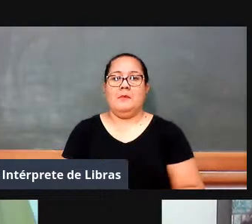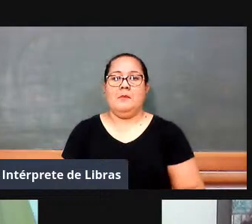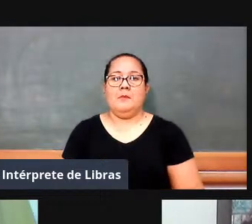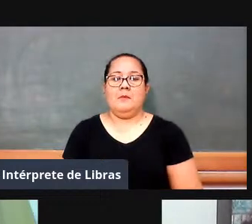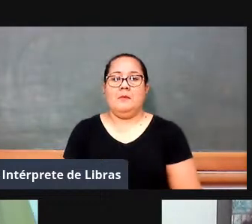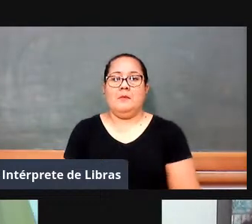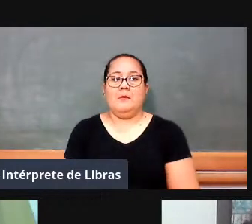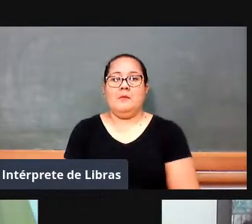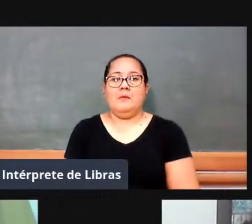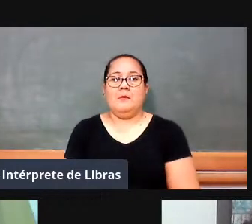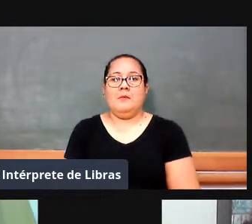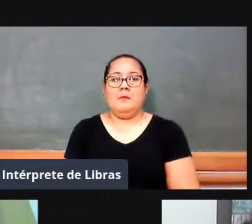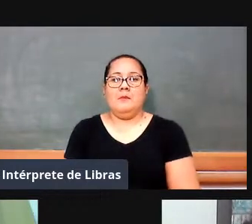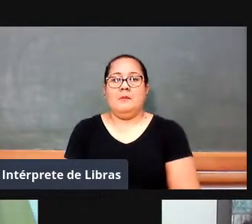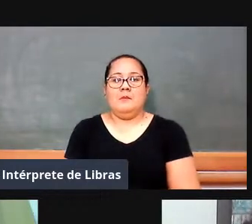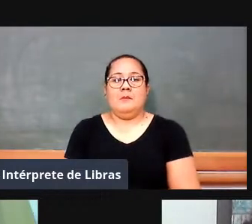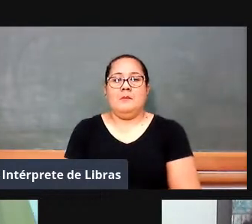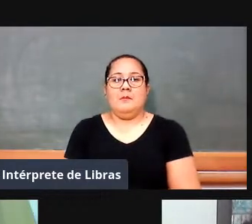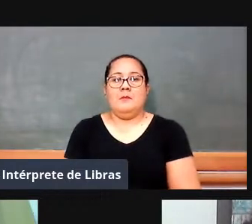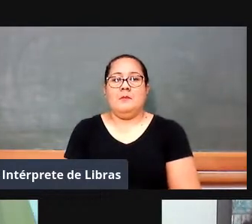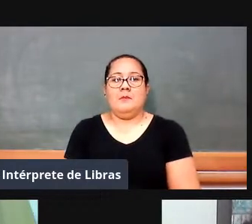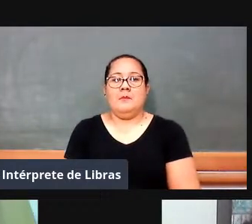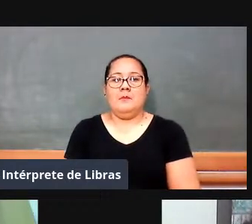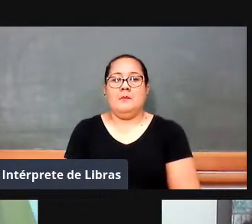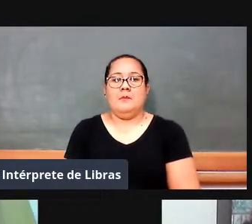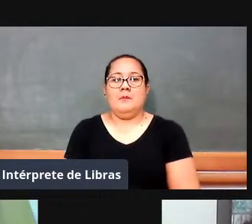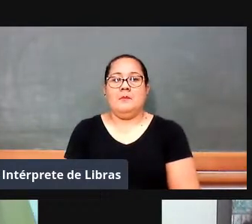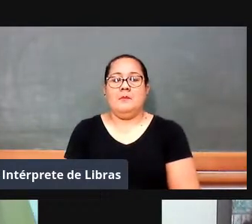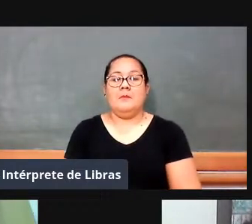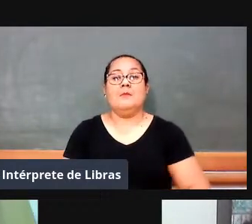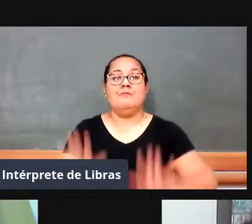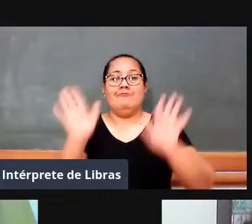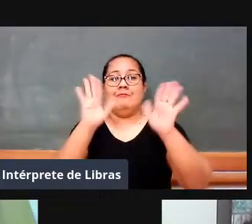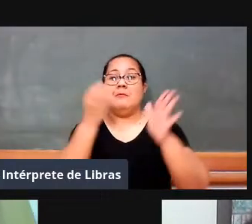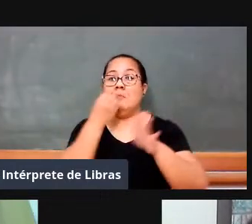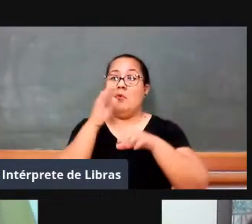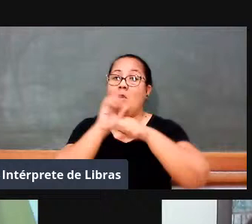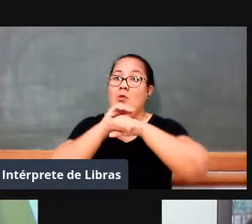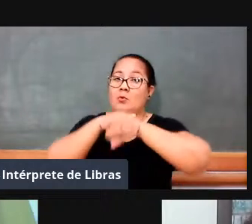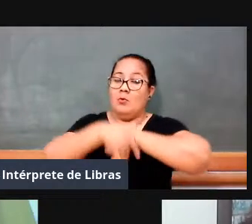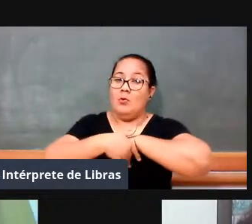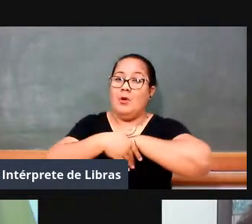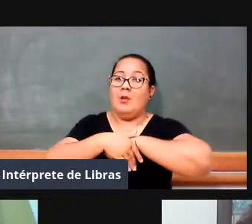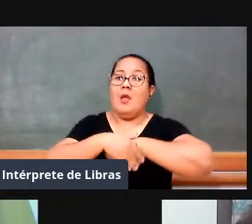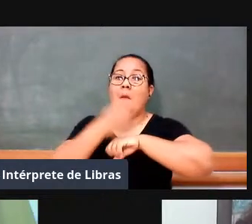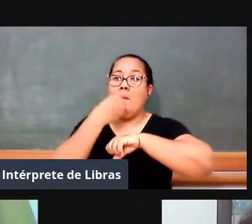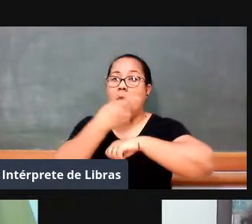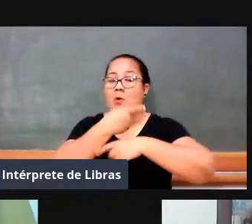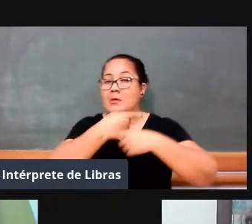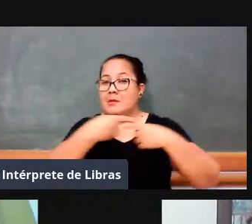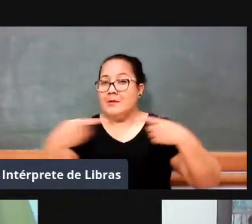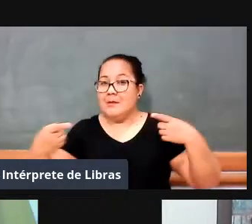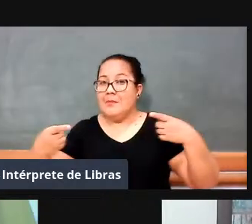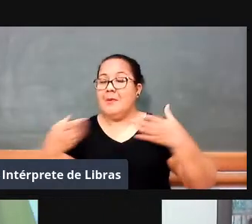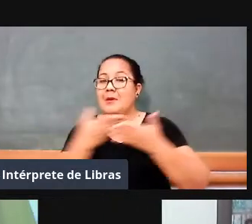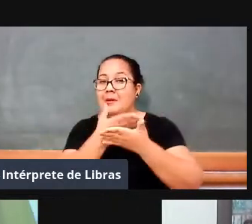Obrigado. pessoal, então, até mais, boa noite, boa semana a todos,